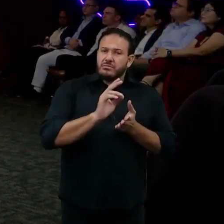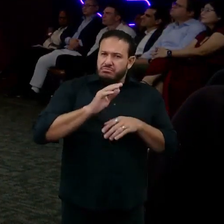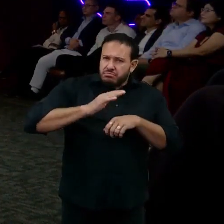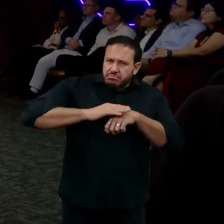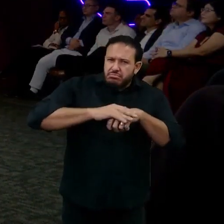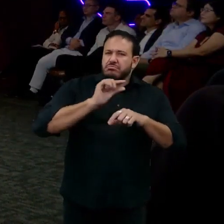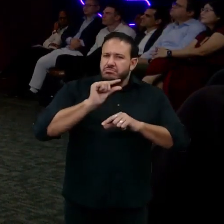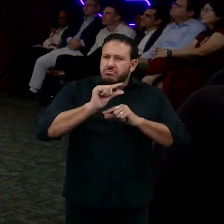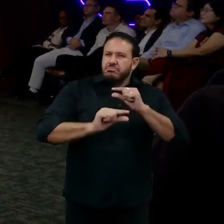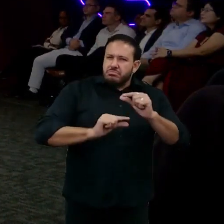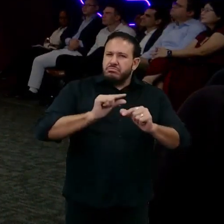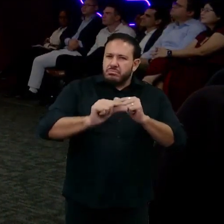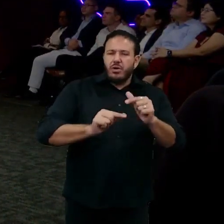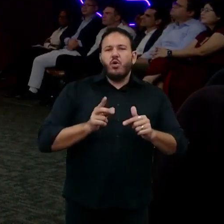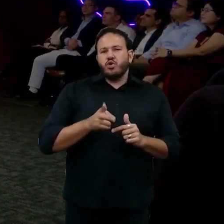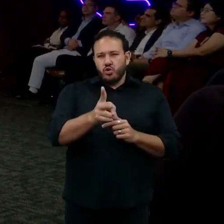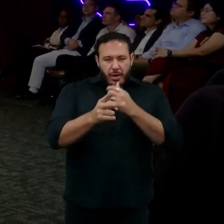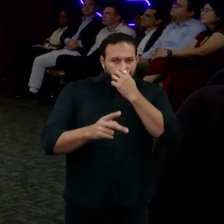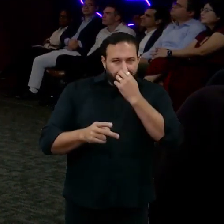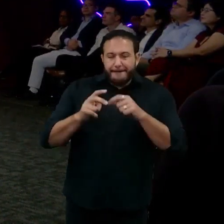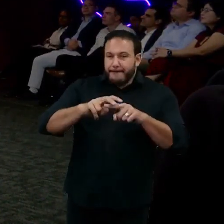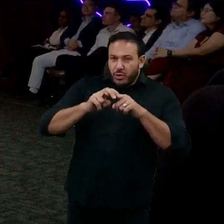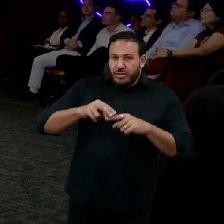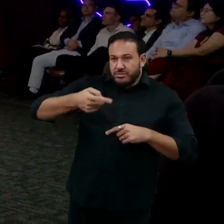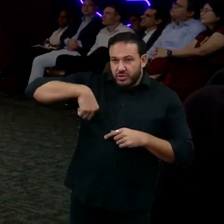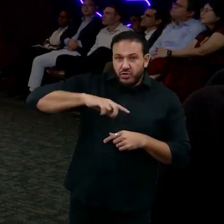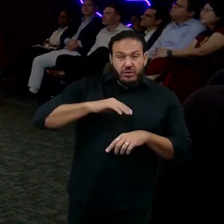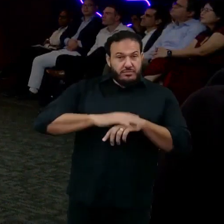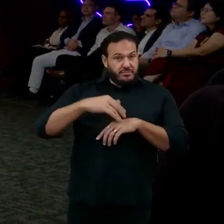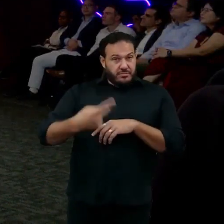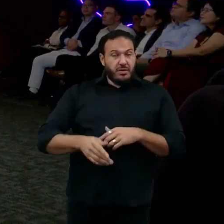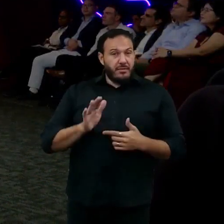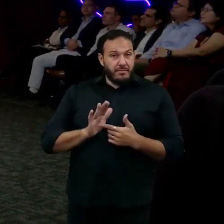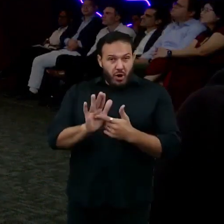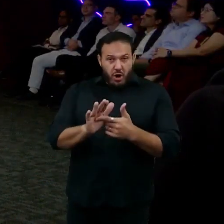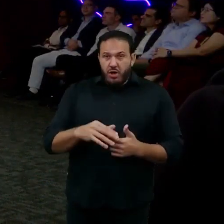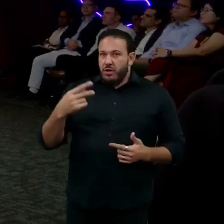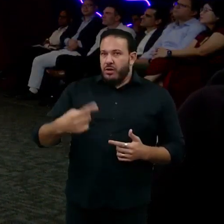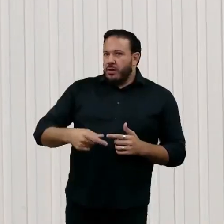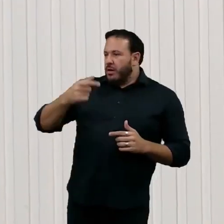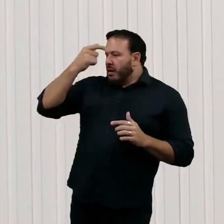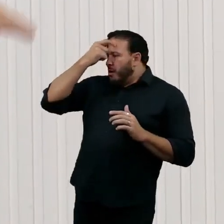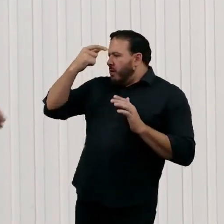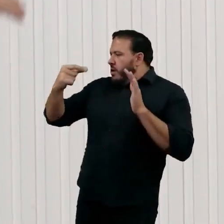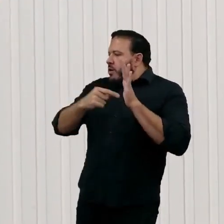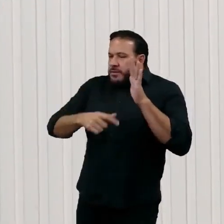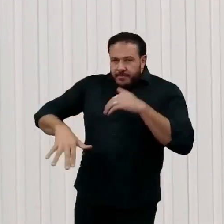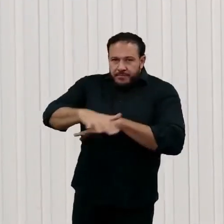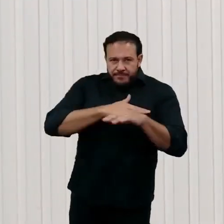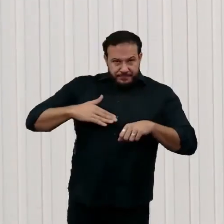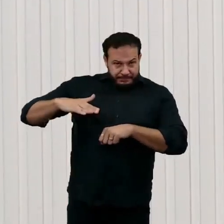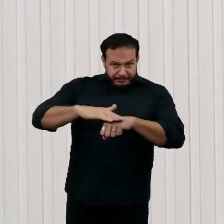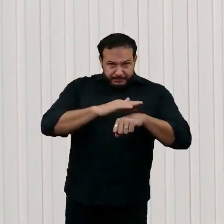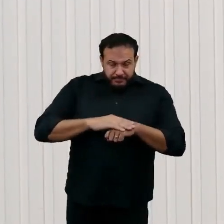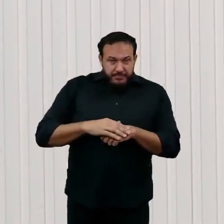E é por isso que o hype cycle da Gartner mostra que a IA está no lado do declínio e